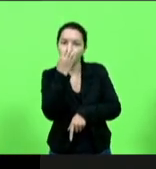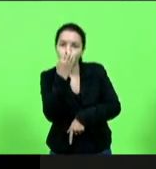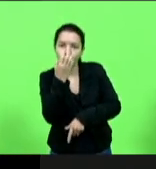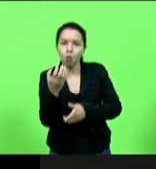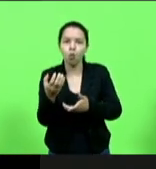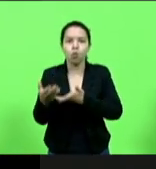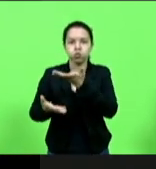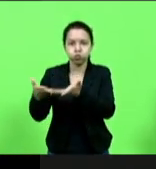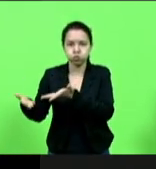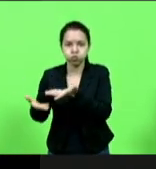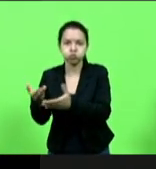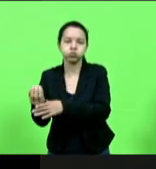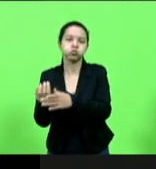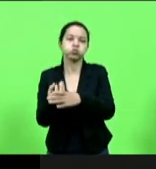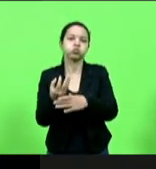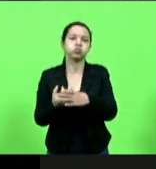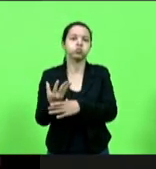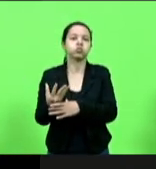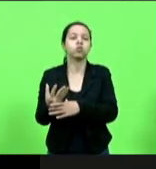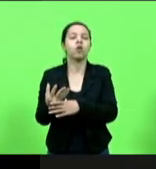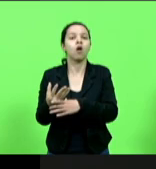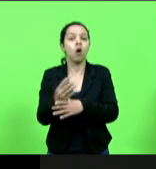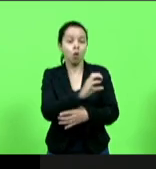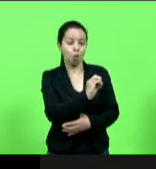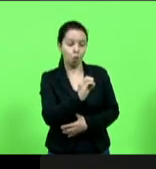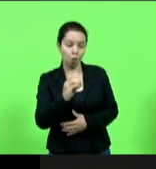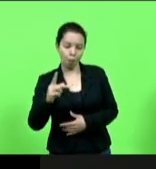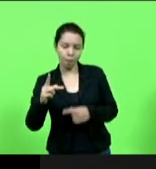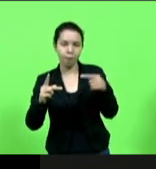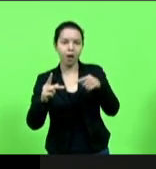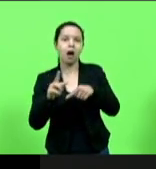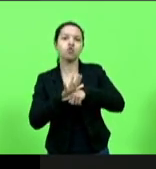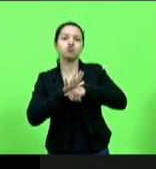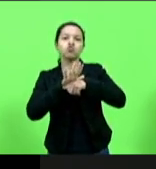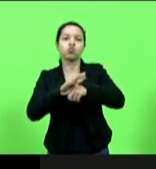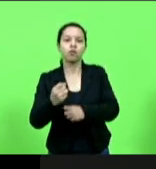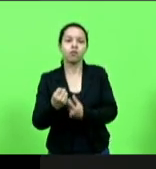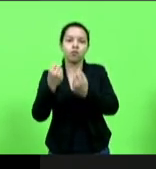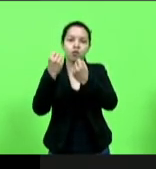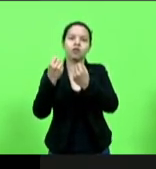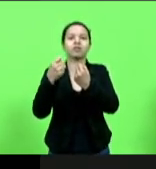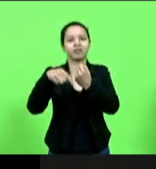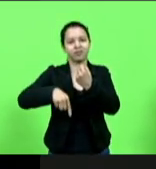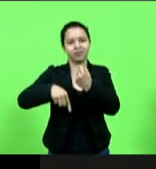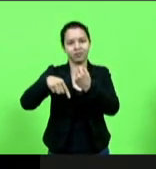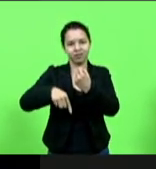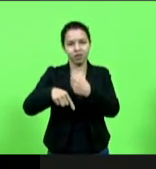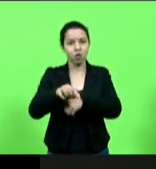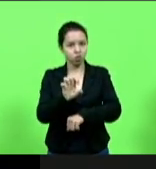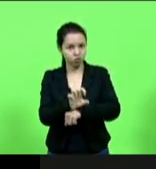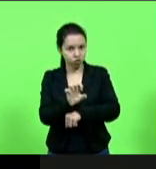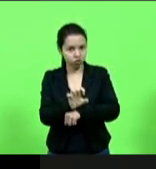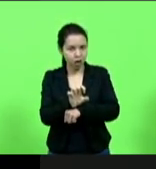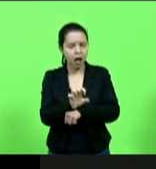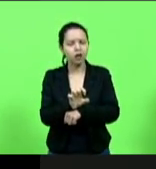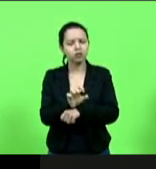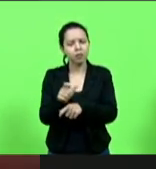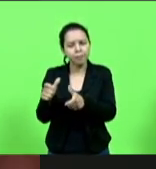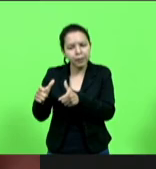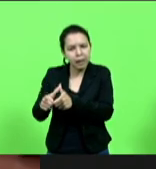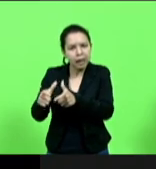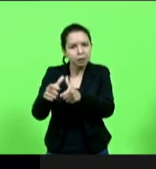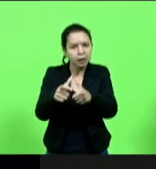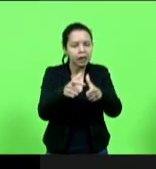que levam as nossas cooperativas fazem esse estado um estado embora de pequenas propriedades mas pequenas